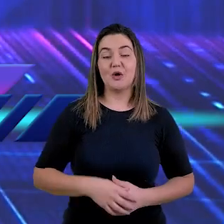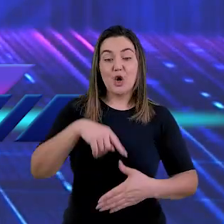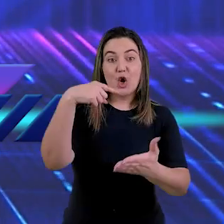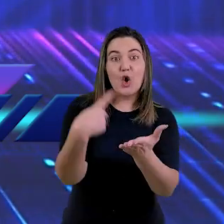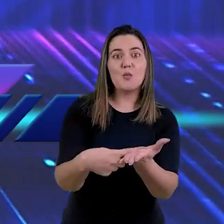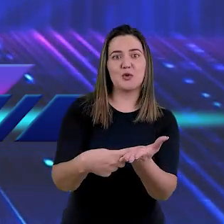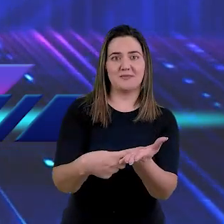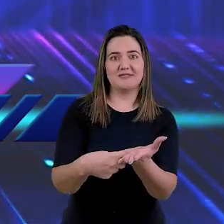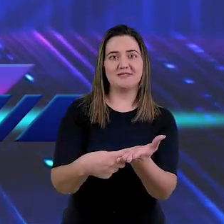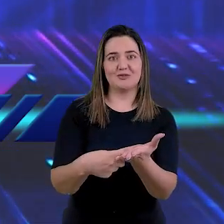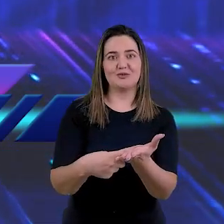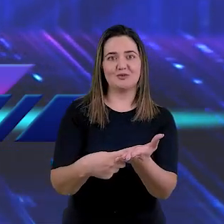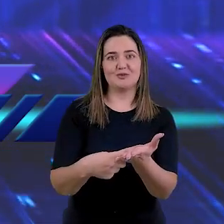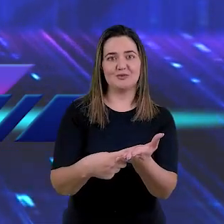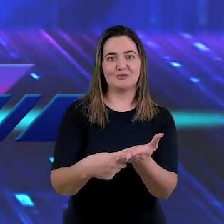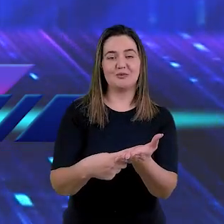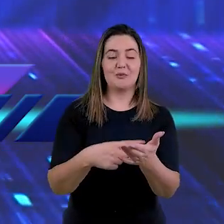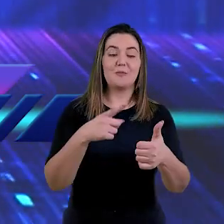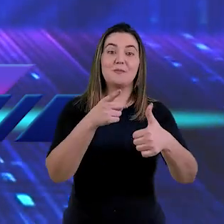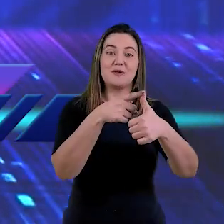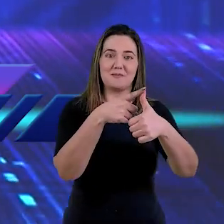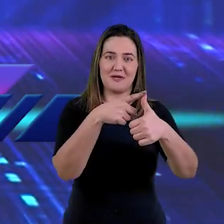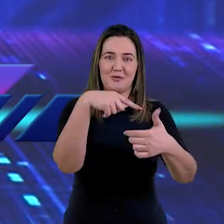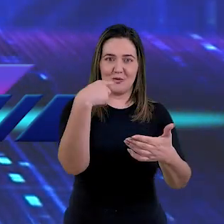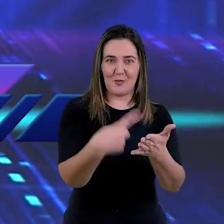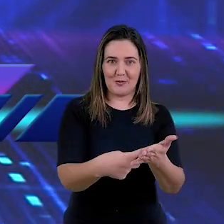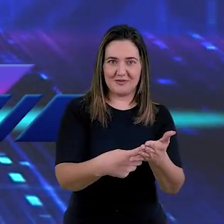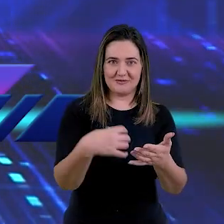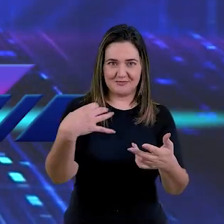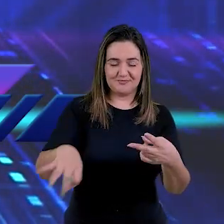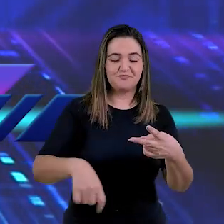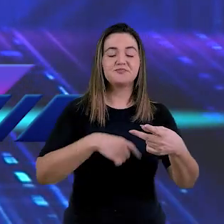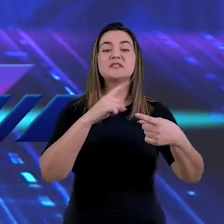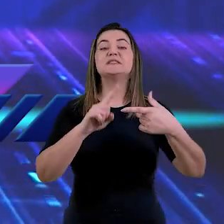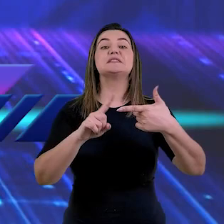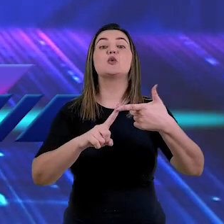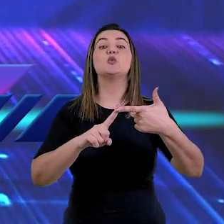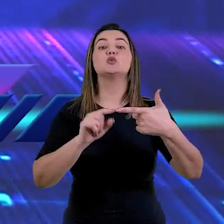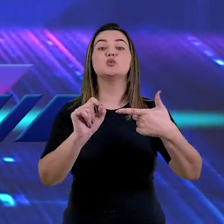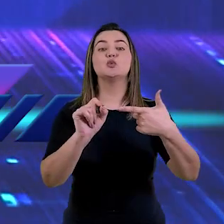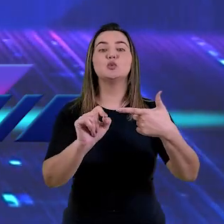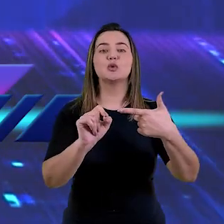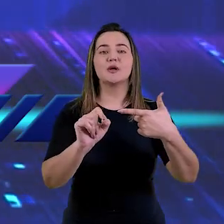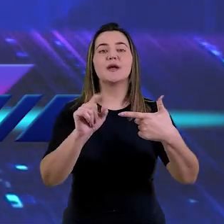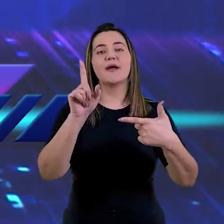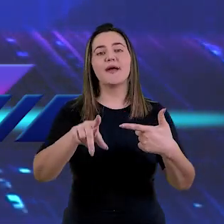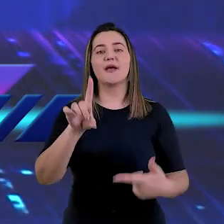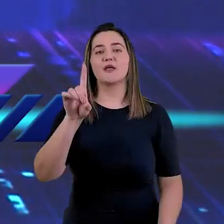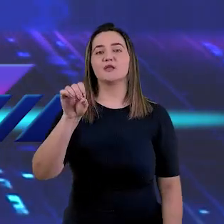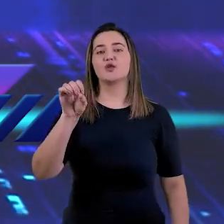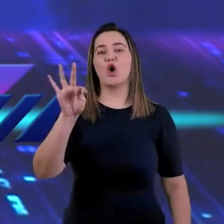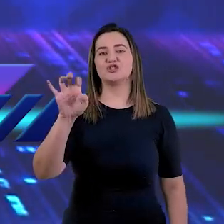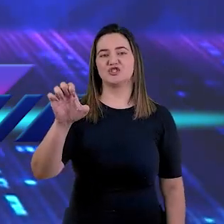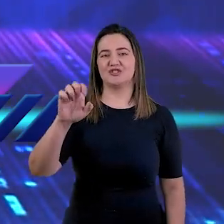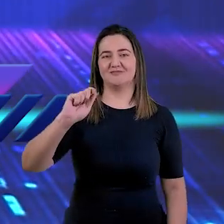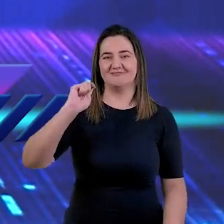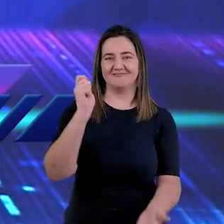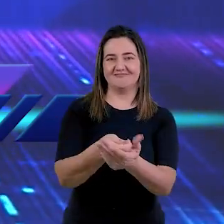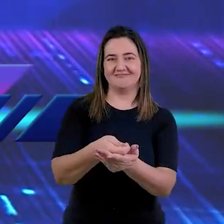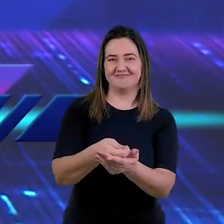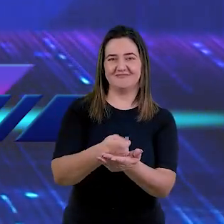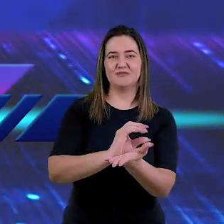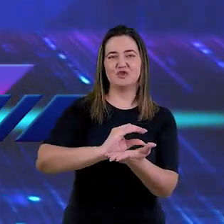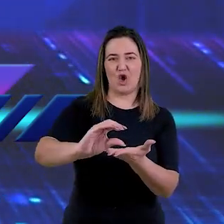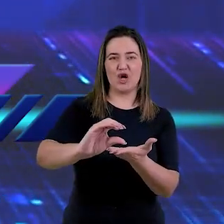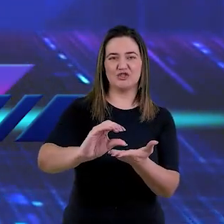Era o compromisso dEle. Era o primeiro passo do casamento. O segundo tem a ver com o dote. Que